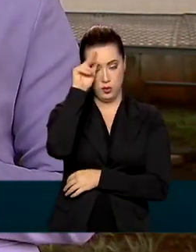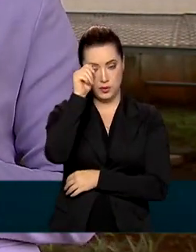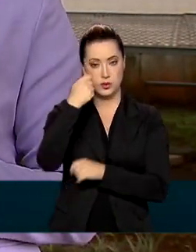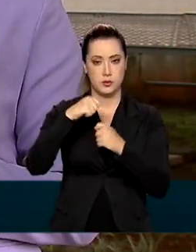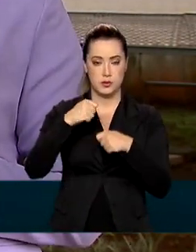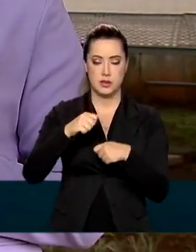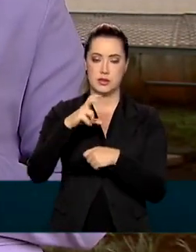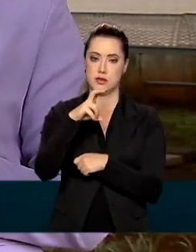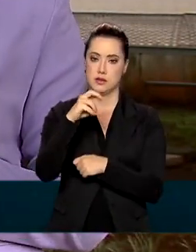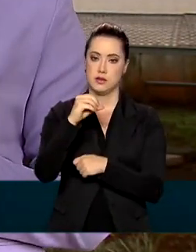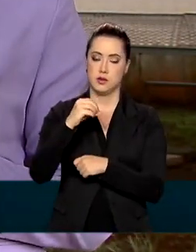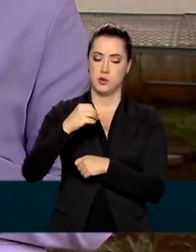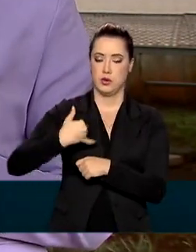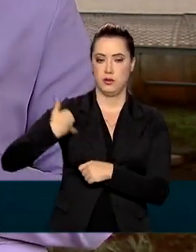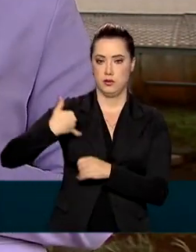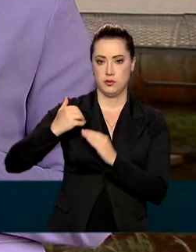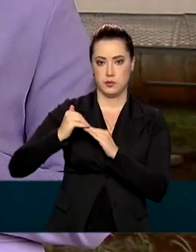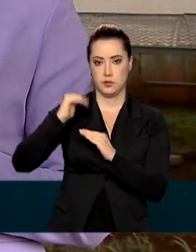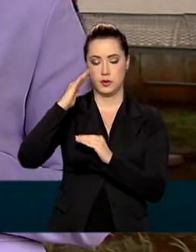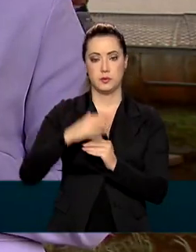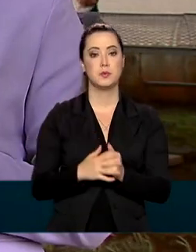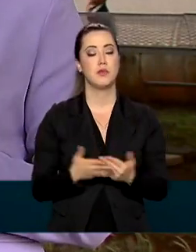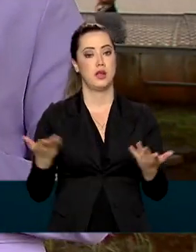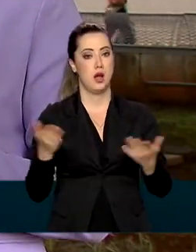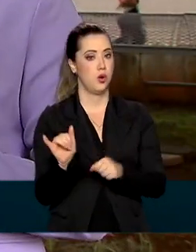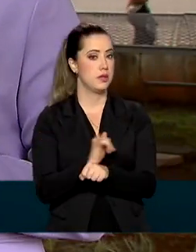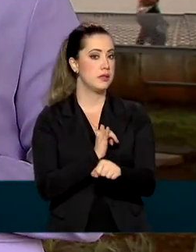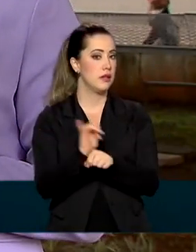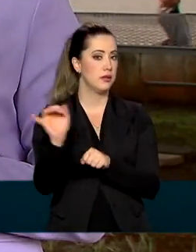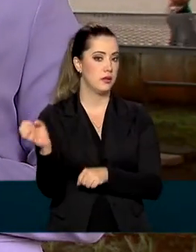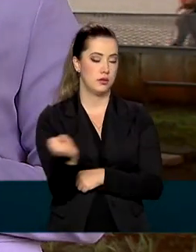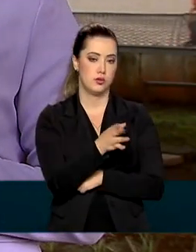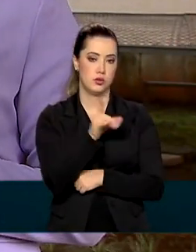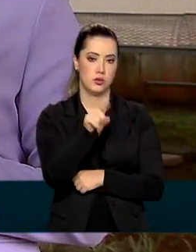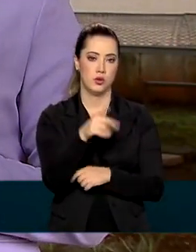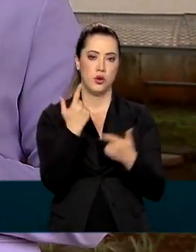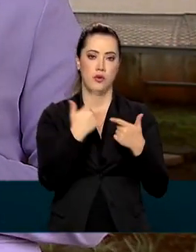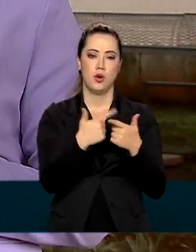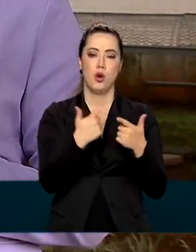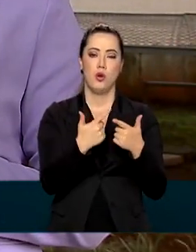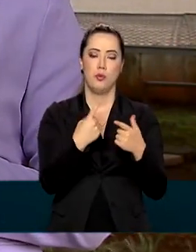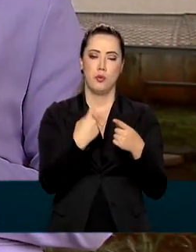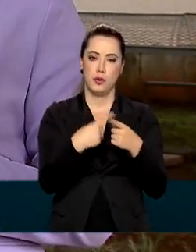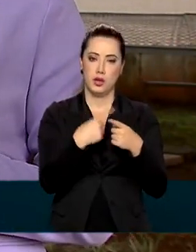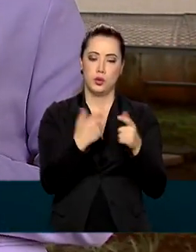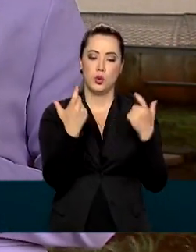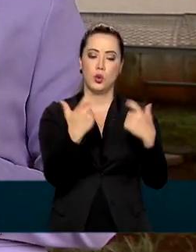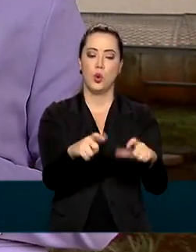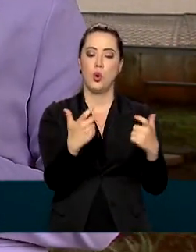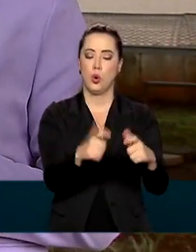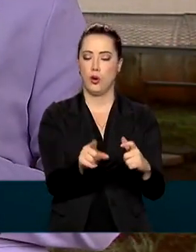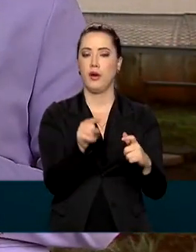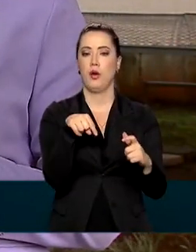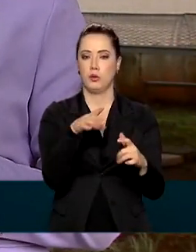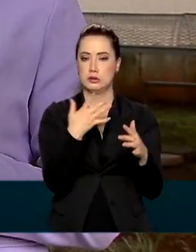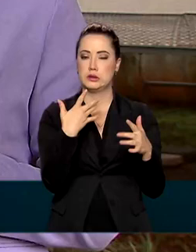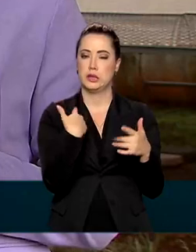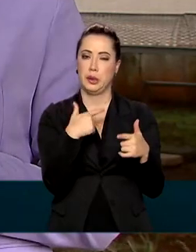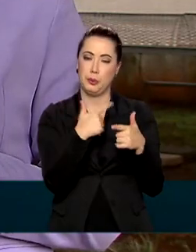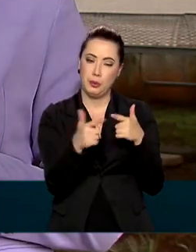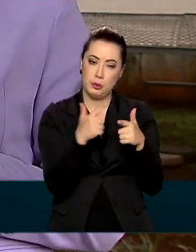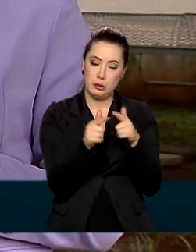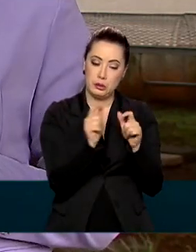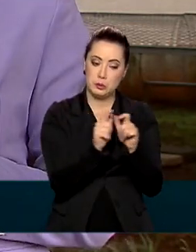pacientes com a Covid-19. Agora, o foco é o interior do estado, para atendimento de casos médios e graves,